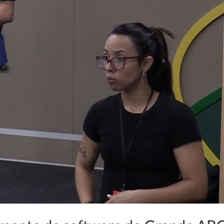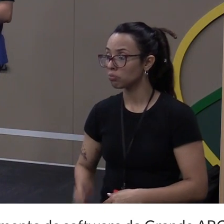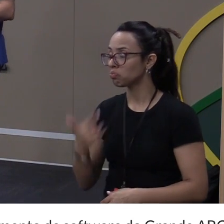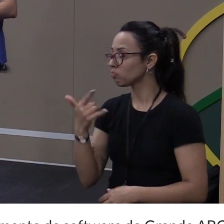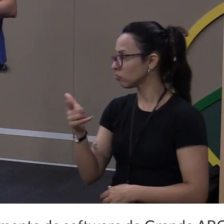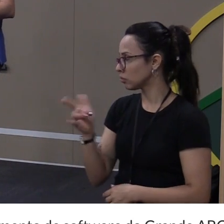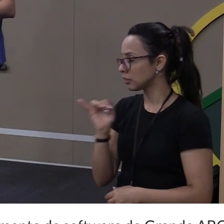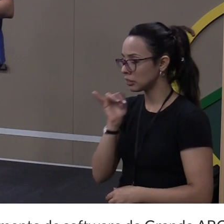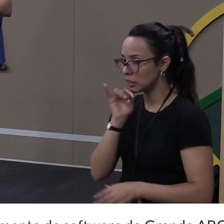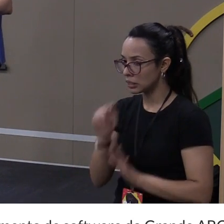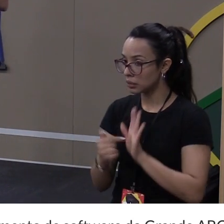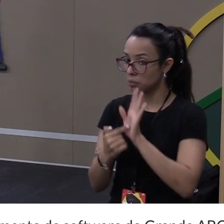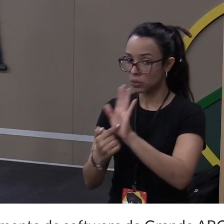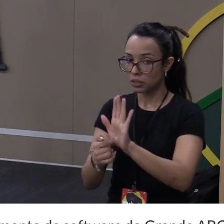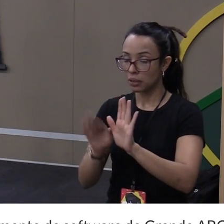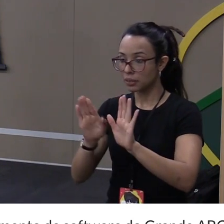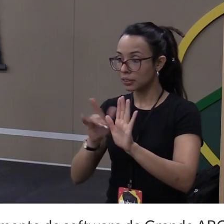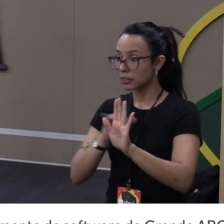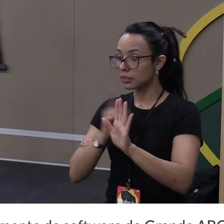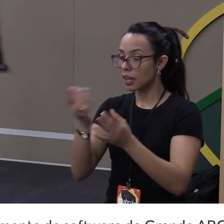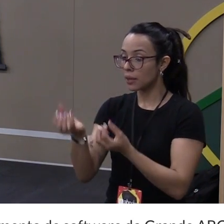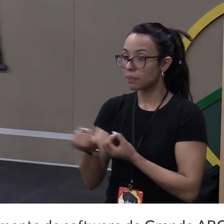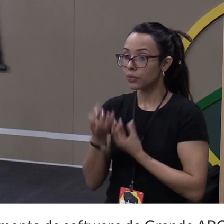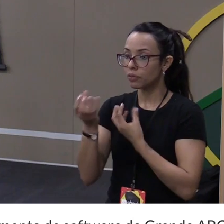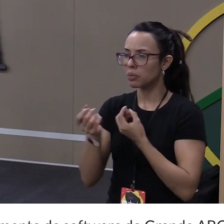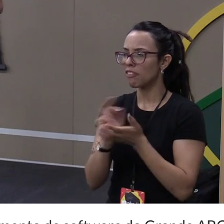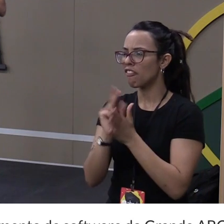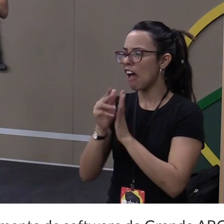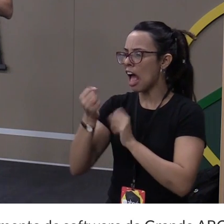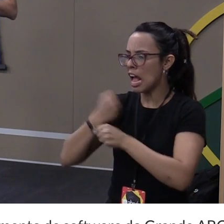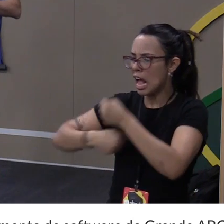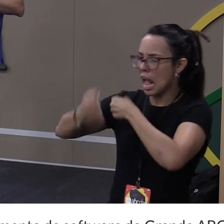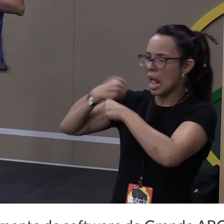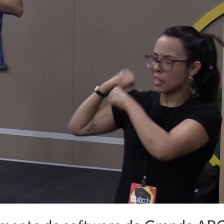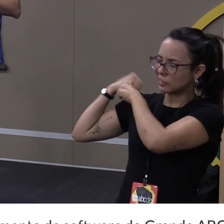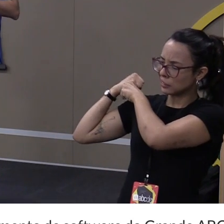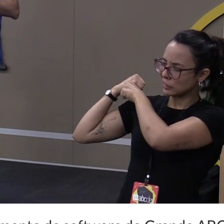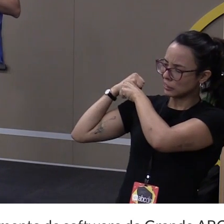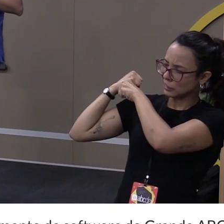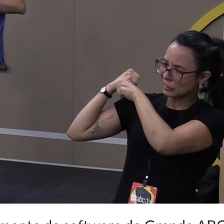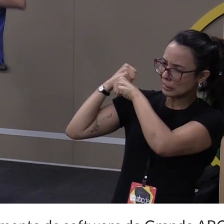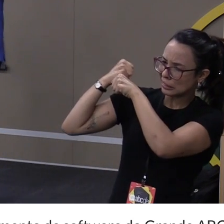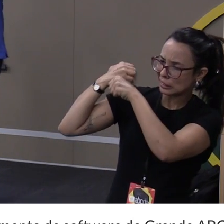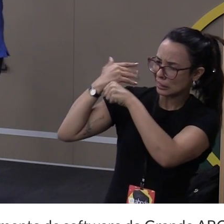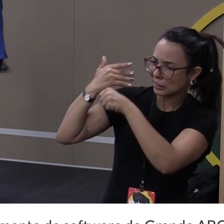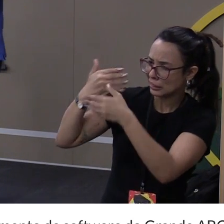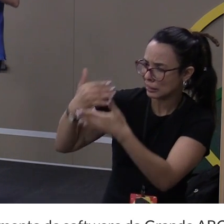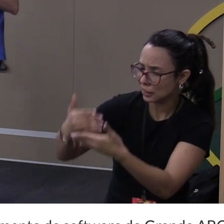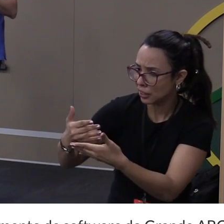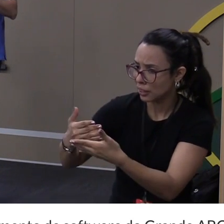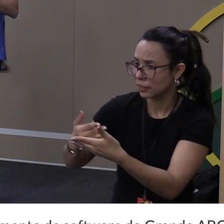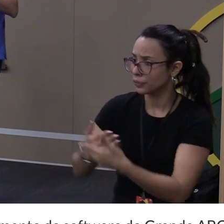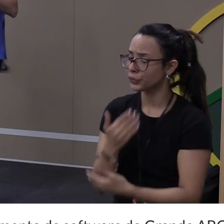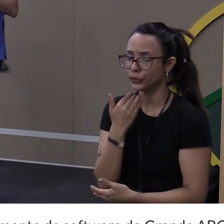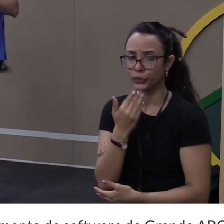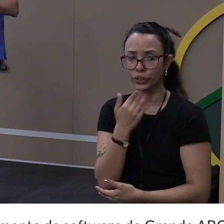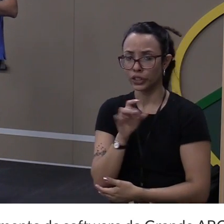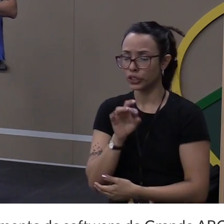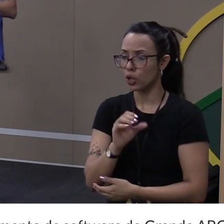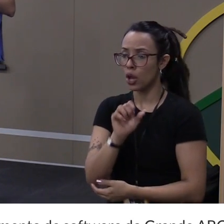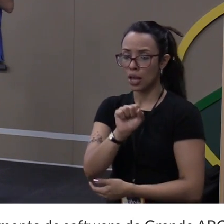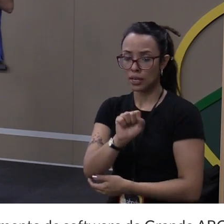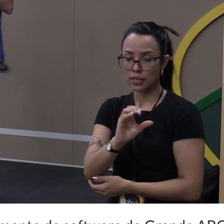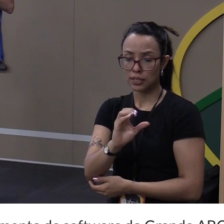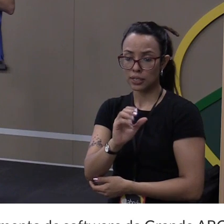governamental, que tem informações de vários anos. Então, eu não posso fazer só o scrapper. Eu tenho que, quando a gente fala,